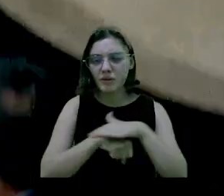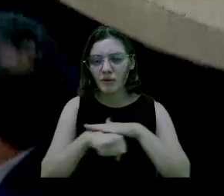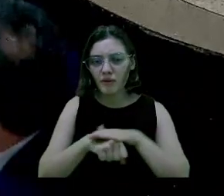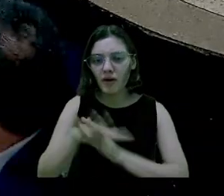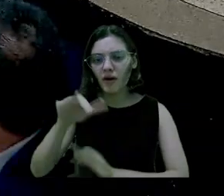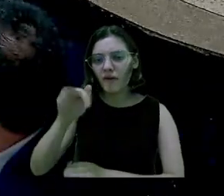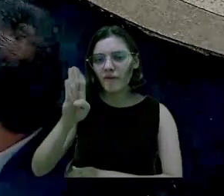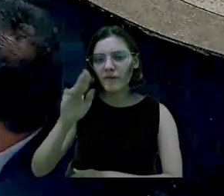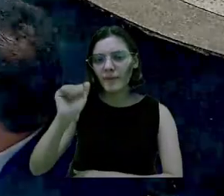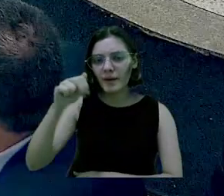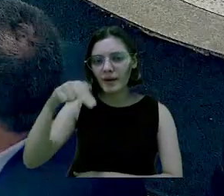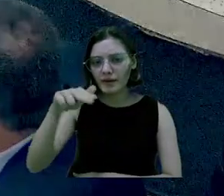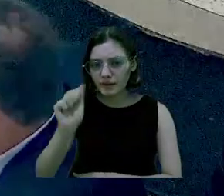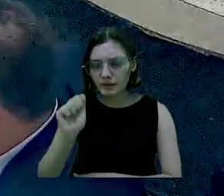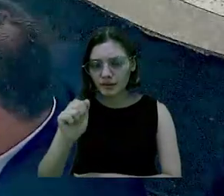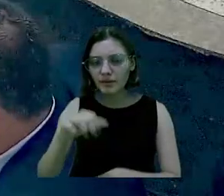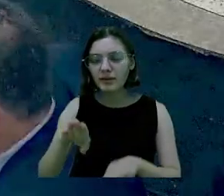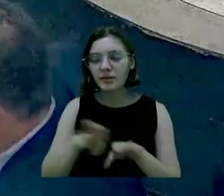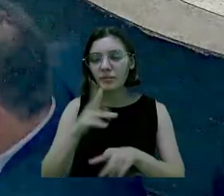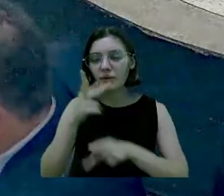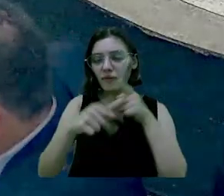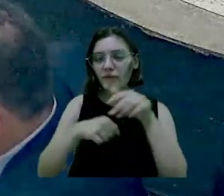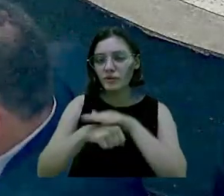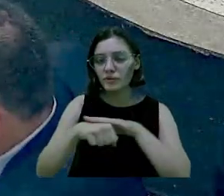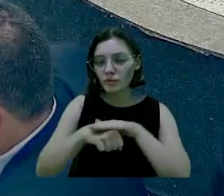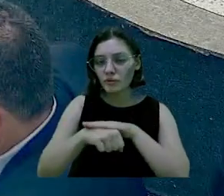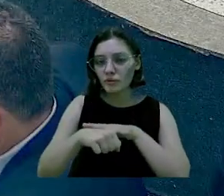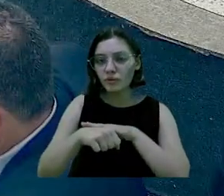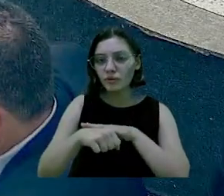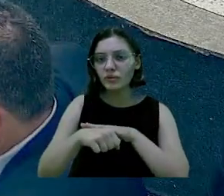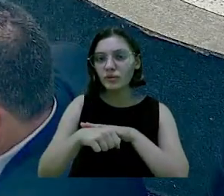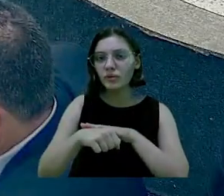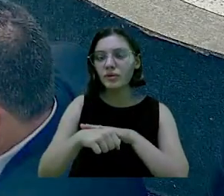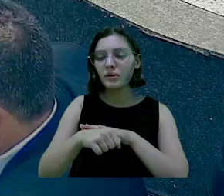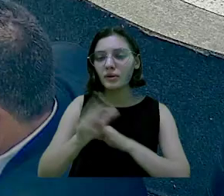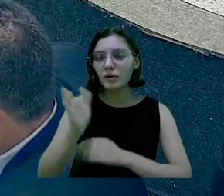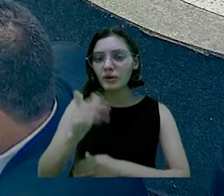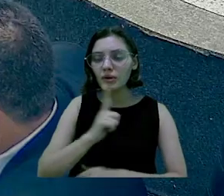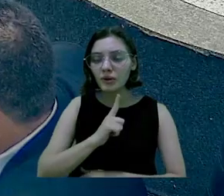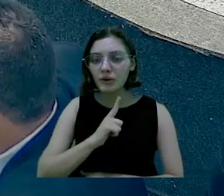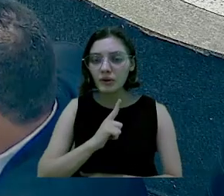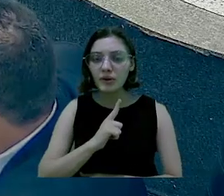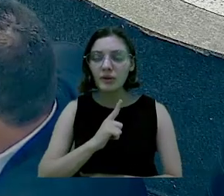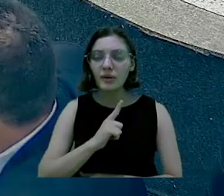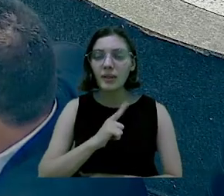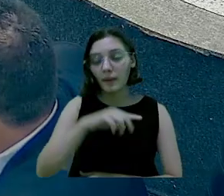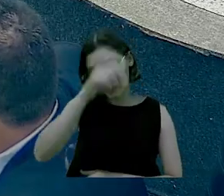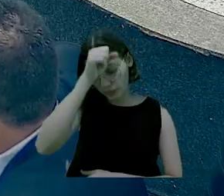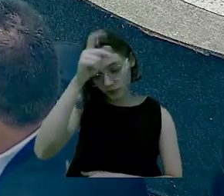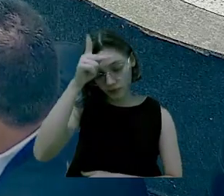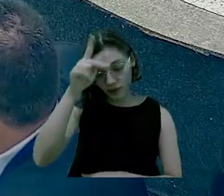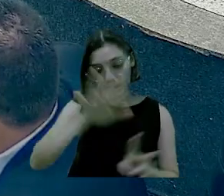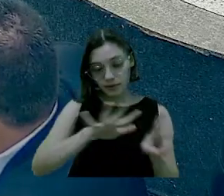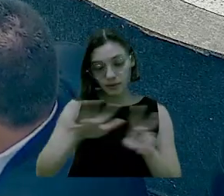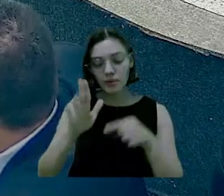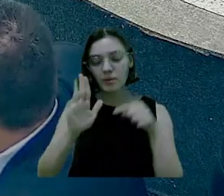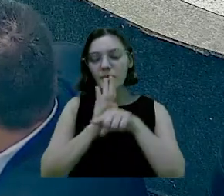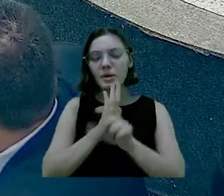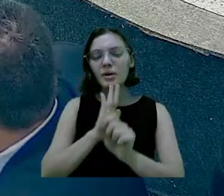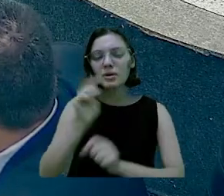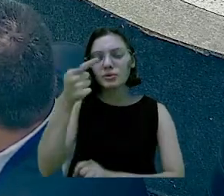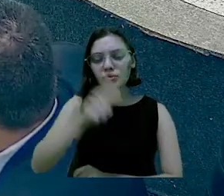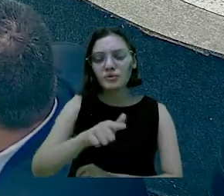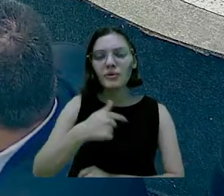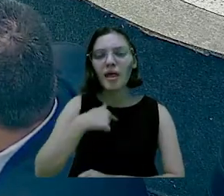disso, que tinha conversado com a Fabiana, e ela comentou que tinha feito já o pedido para a prefeitura. Aí, essa